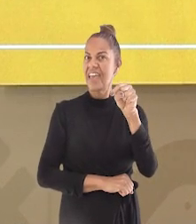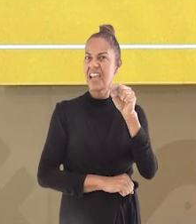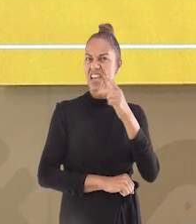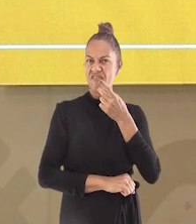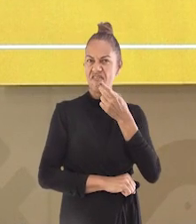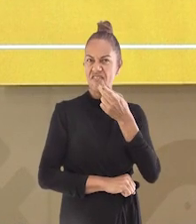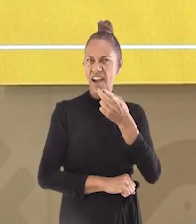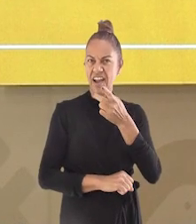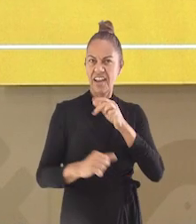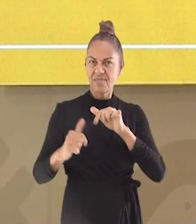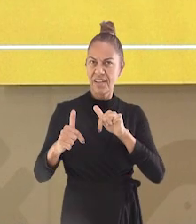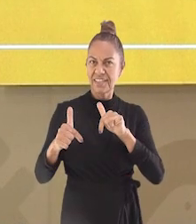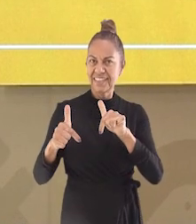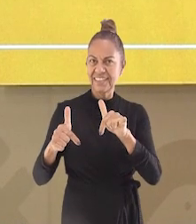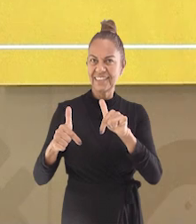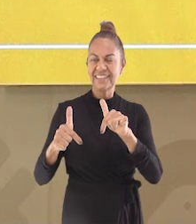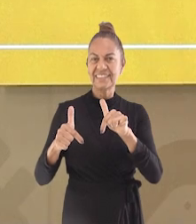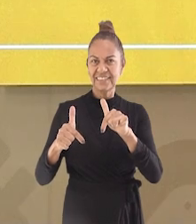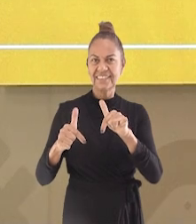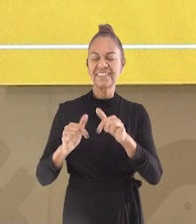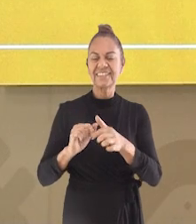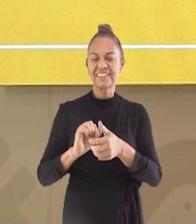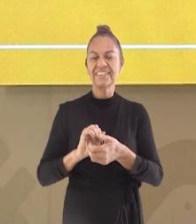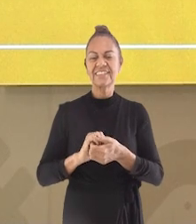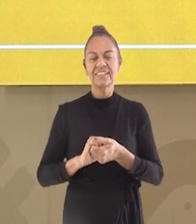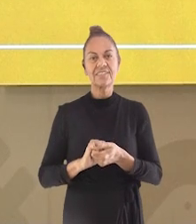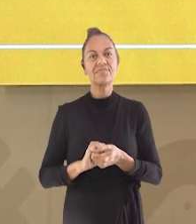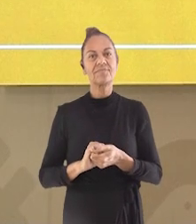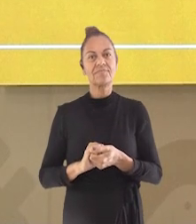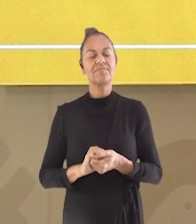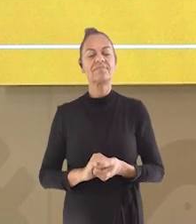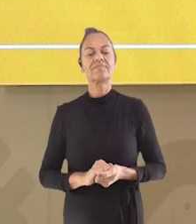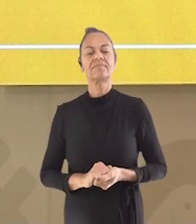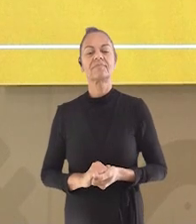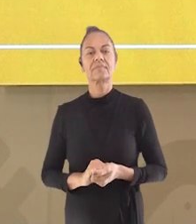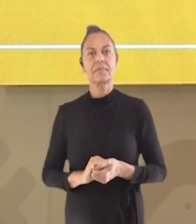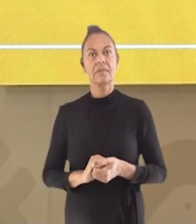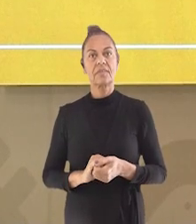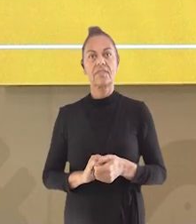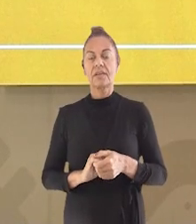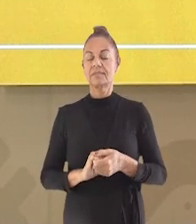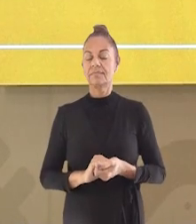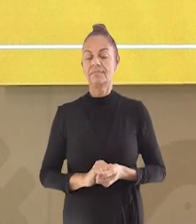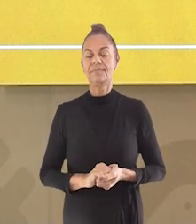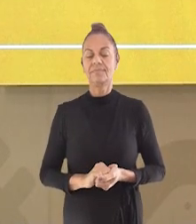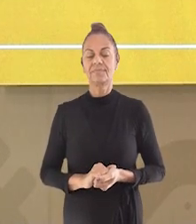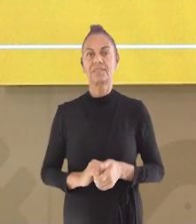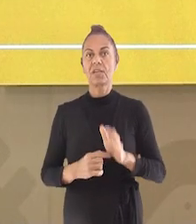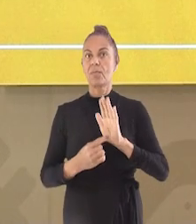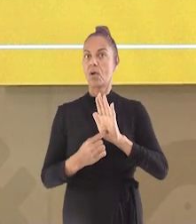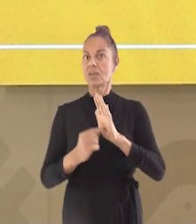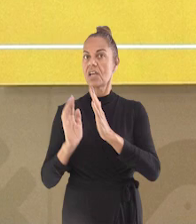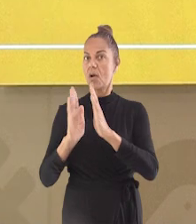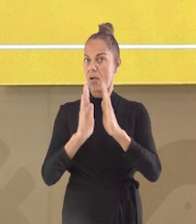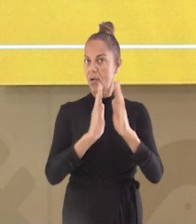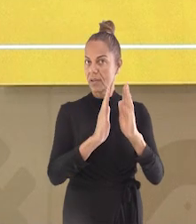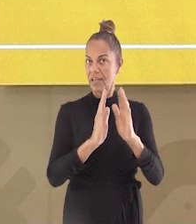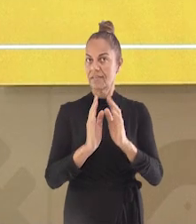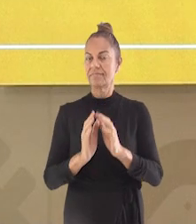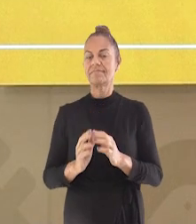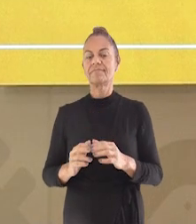afirmativos, ou seja, o que eles estão falando são afirmações que indicam ordem.